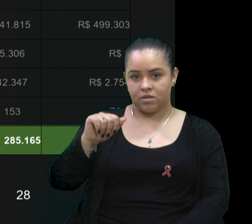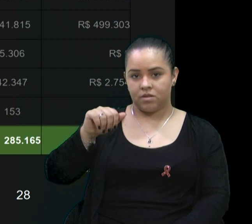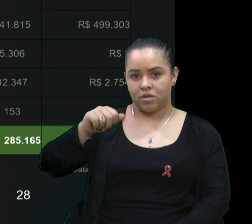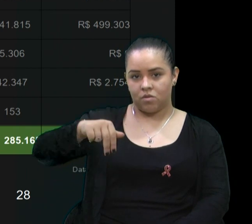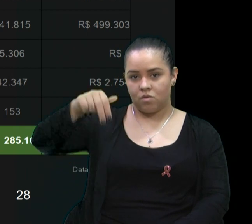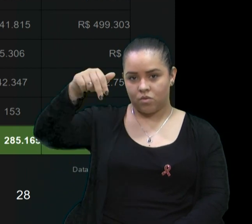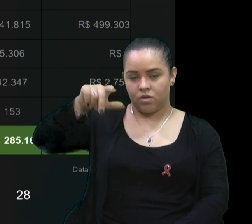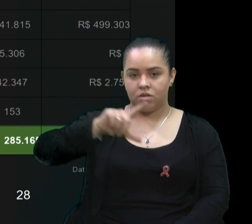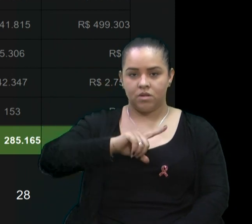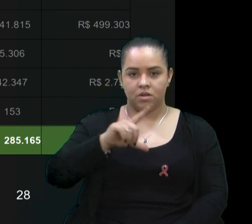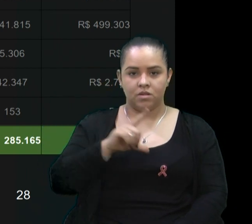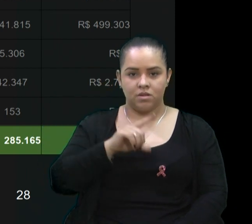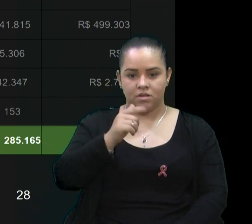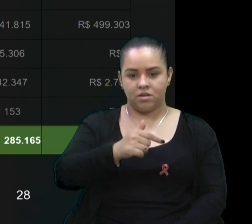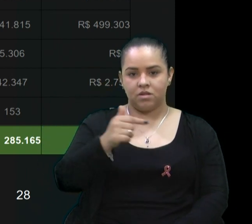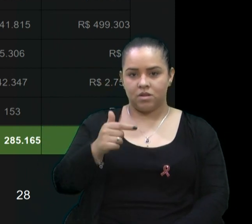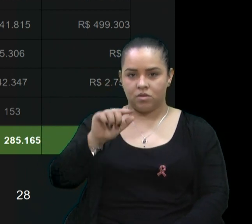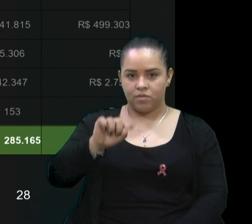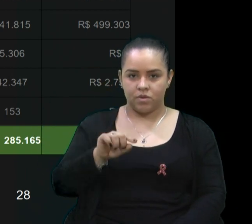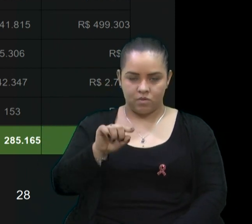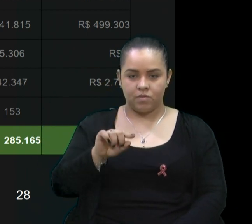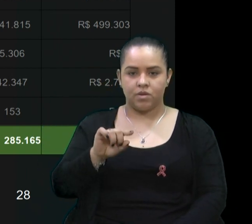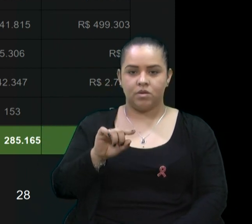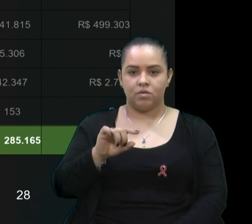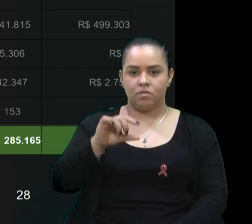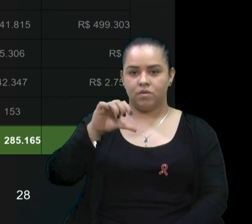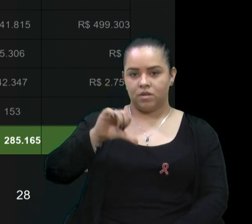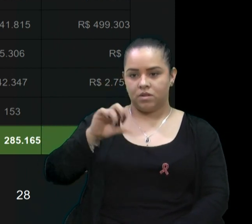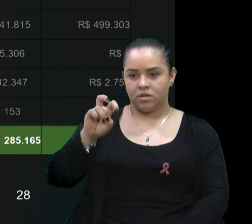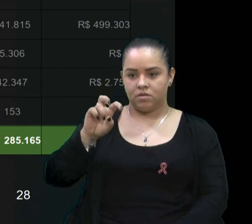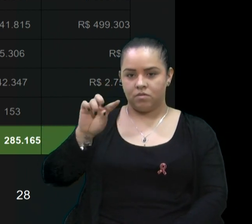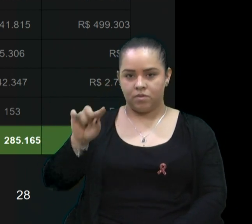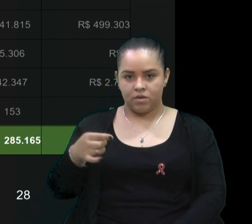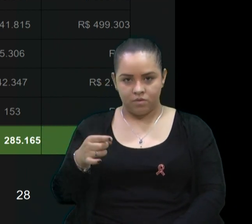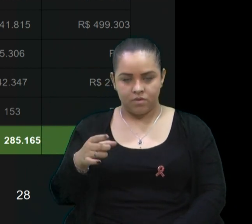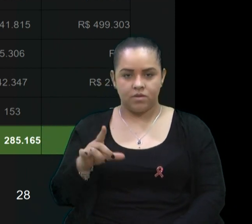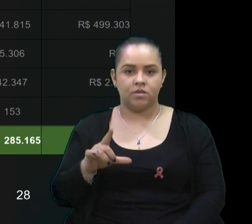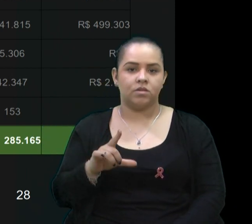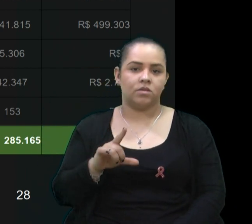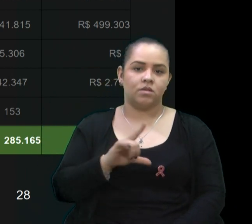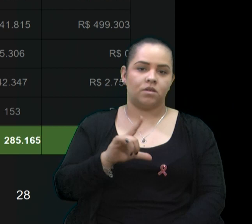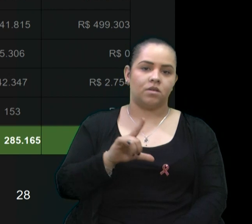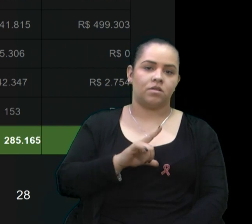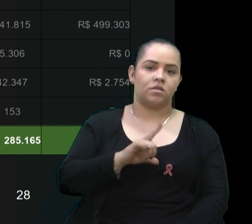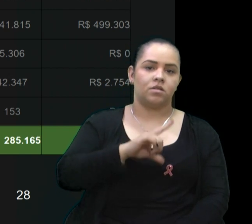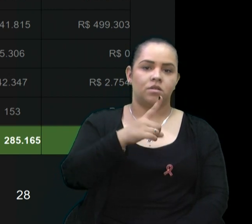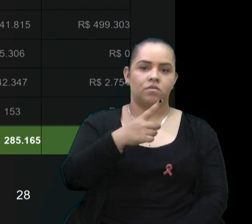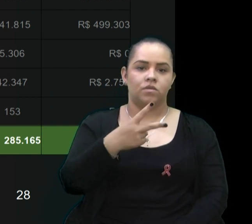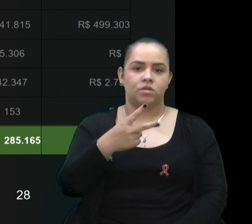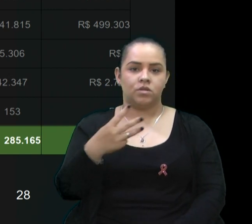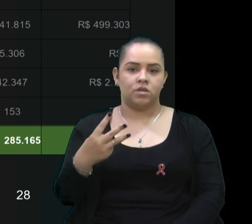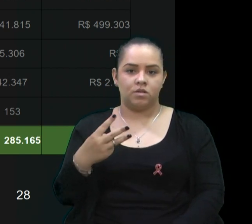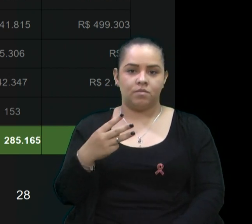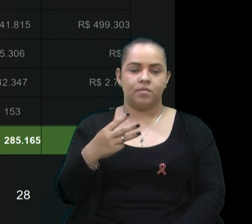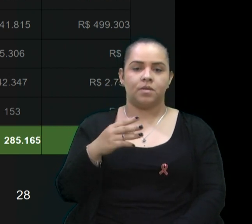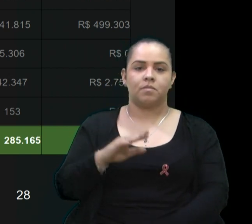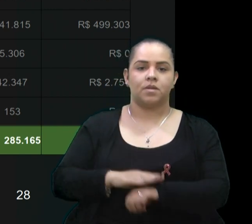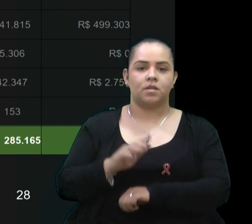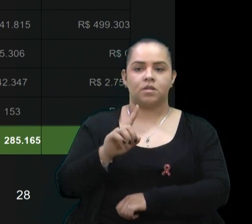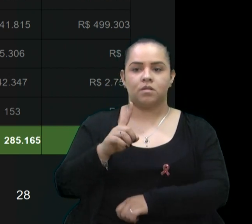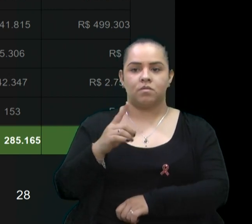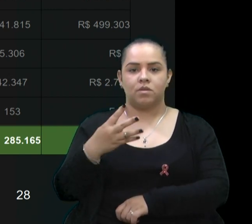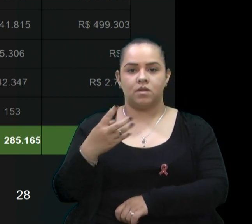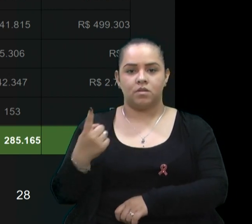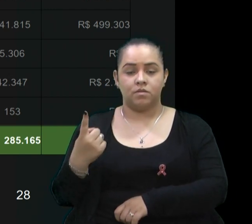95 mil. E a UPA central de 123 para 141. Isso é o reflexo das